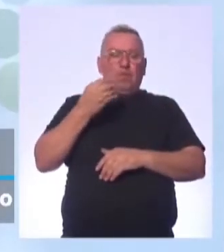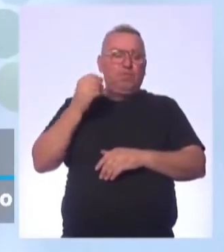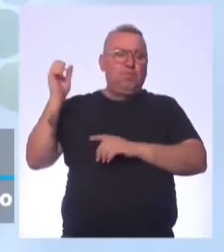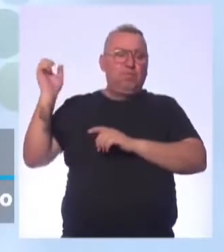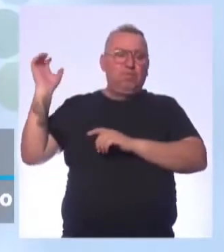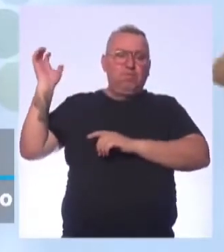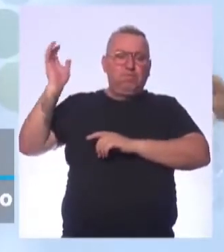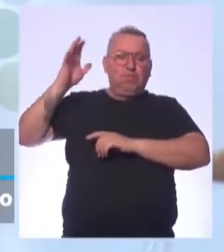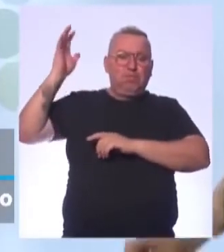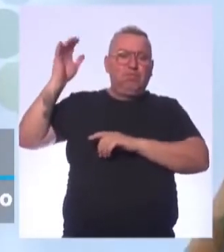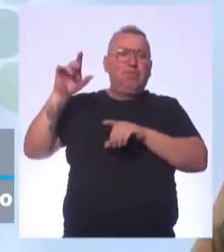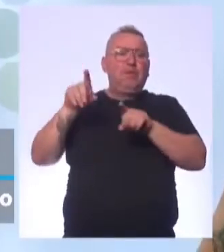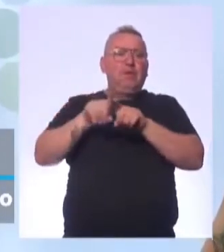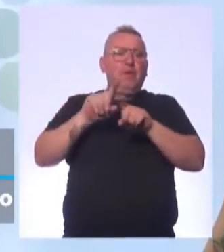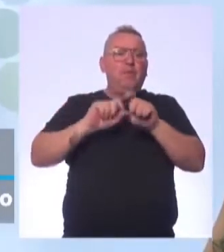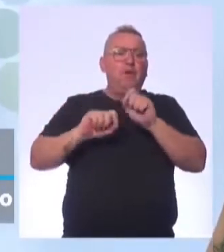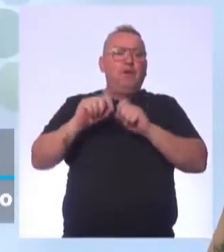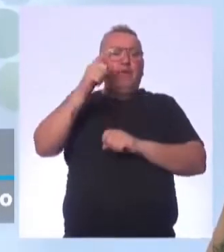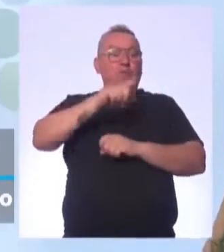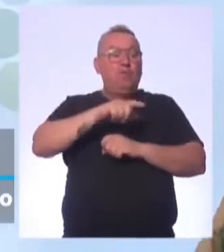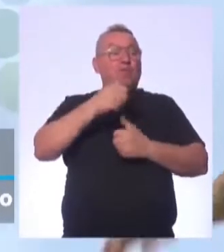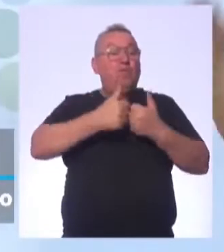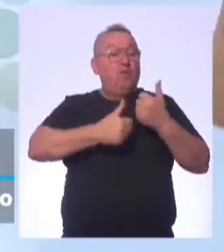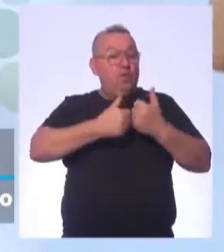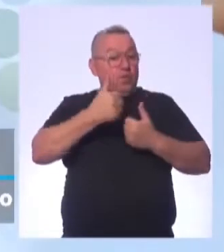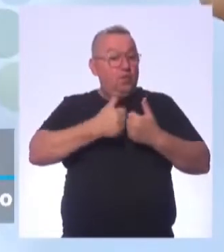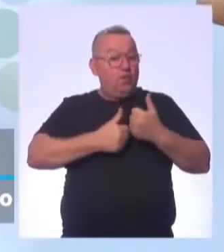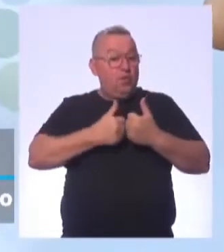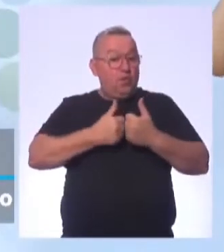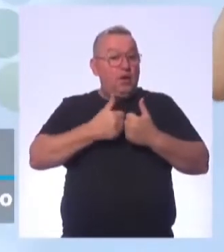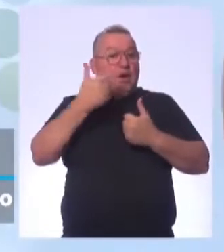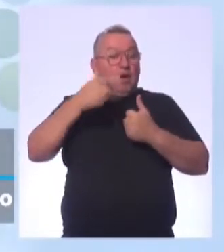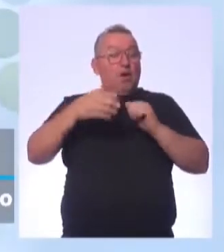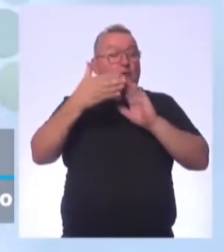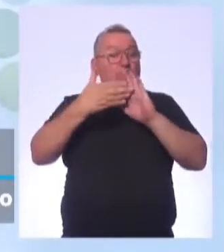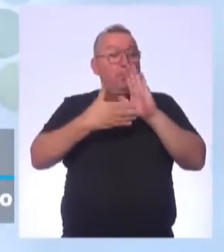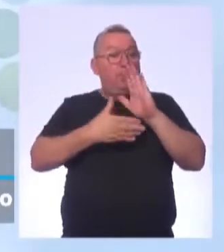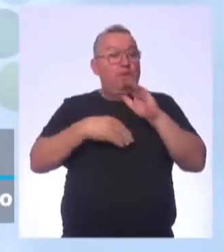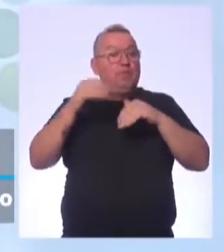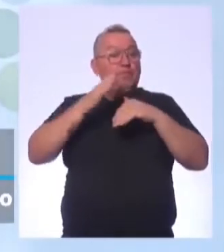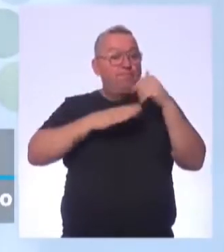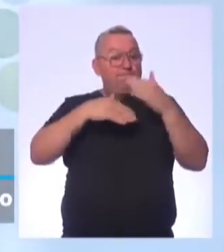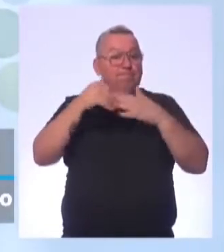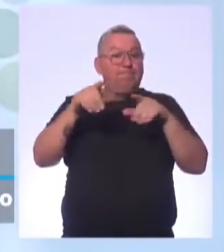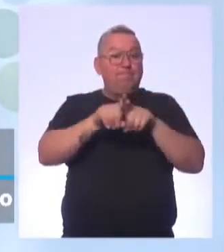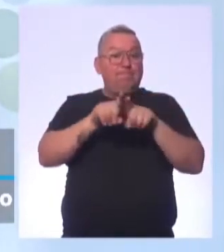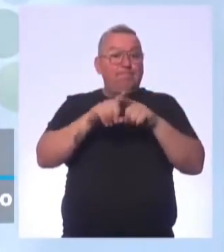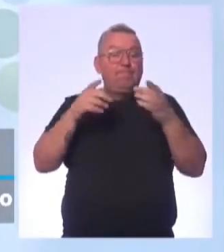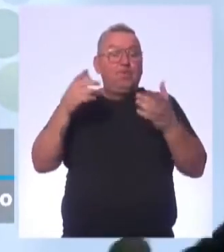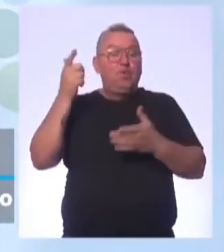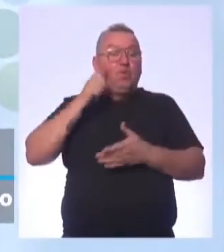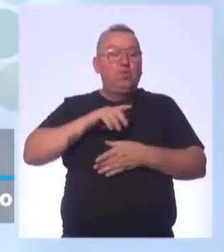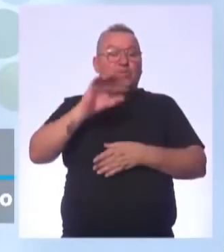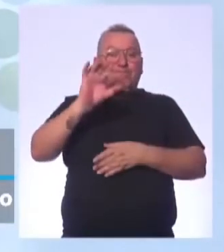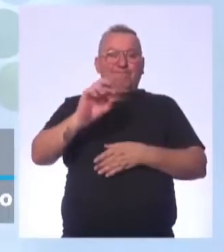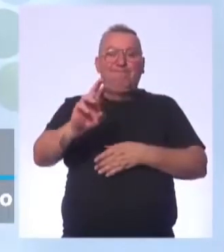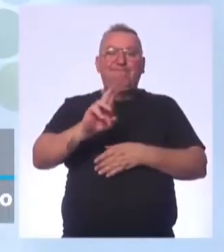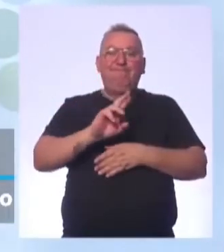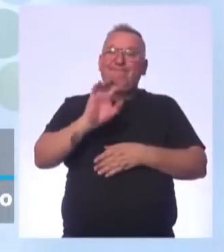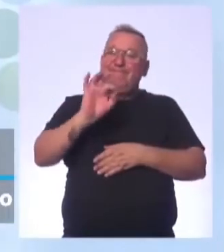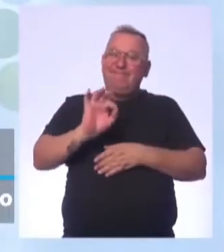handball. Vimos o futebol também, que era uma outra proposta de uma das habilidades. Então, acertaram aí, Juliana.